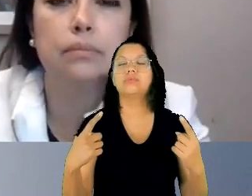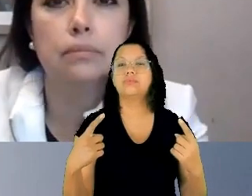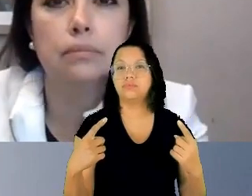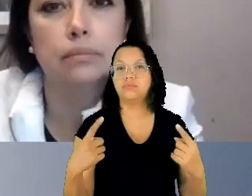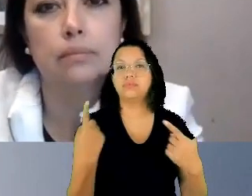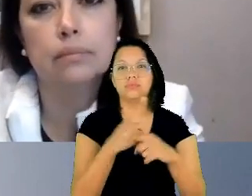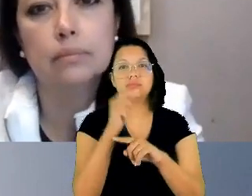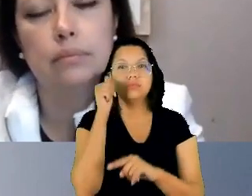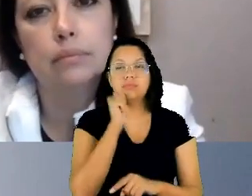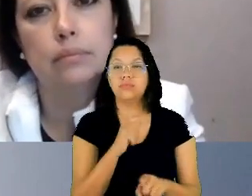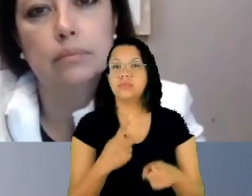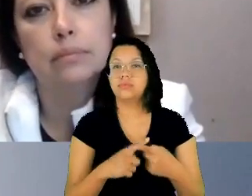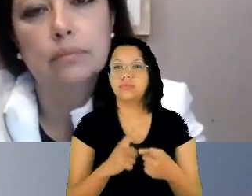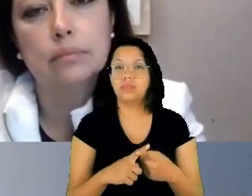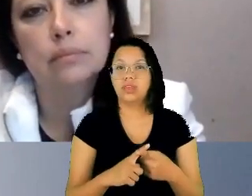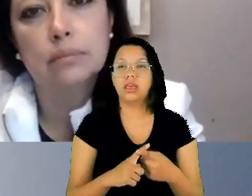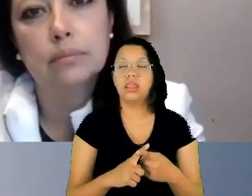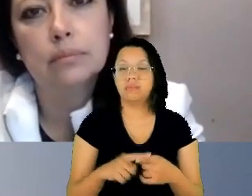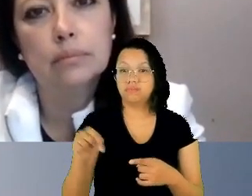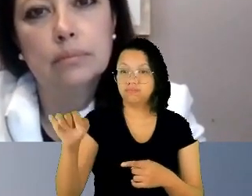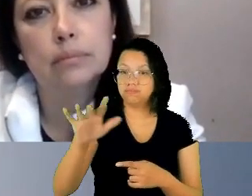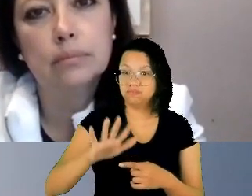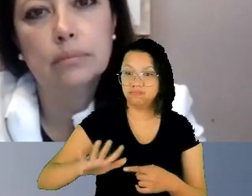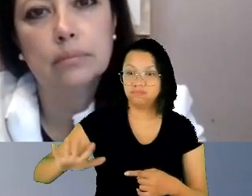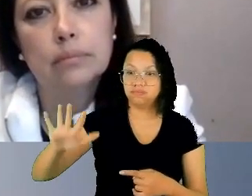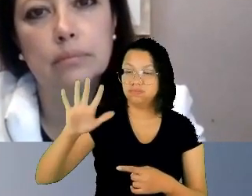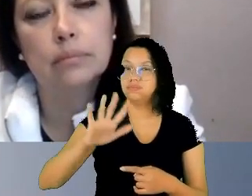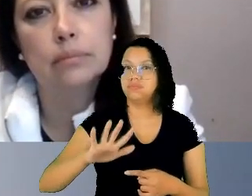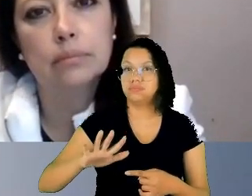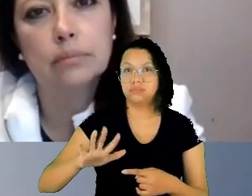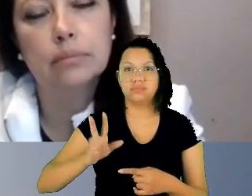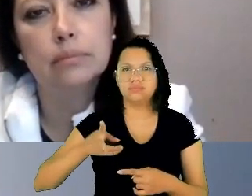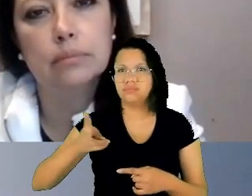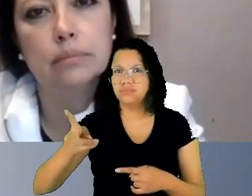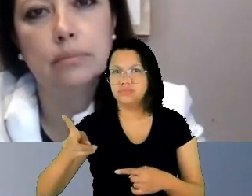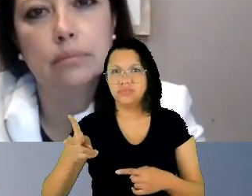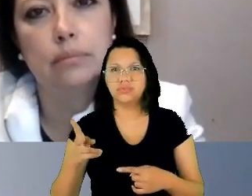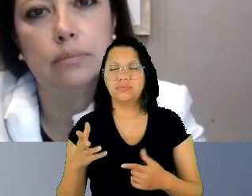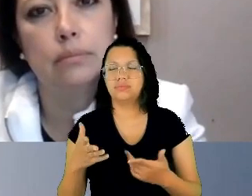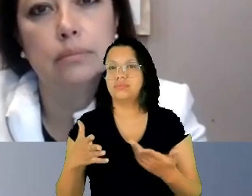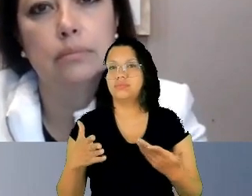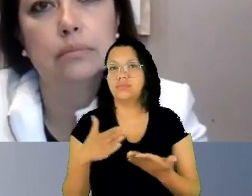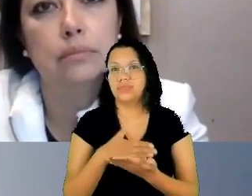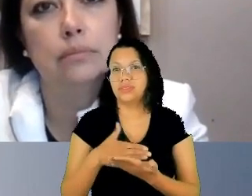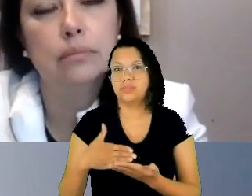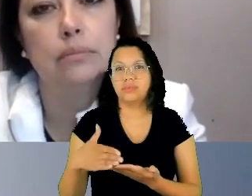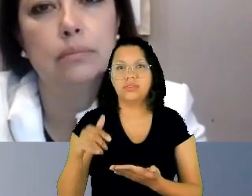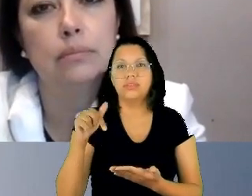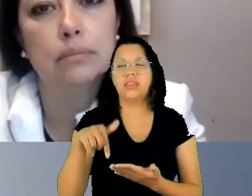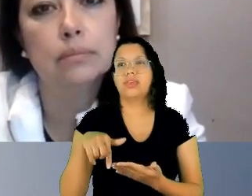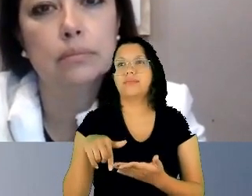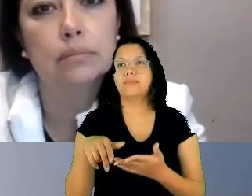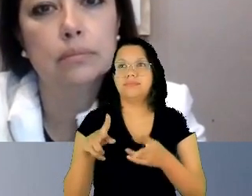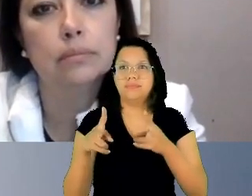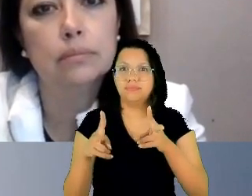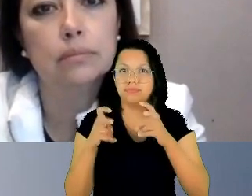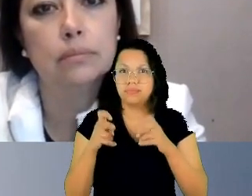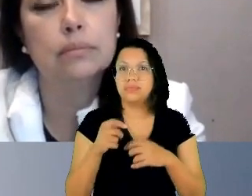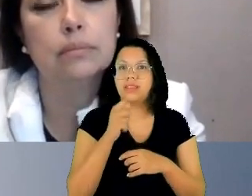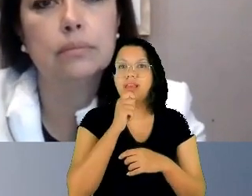violência contra a mulher e a partir dela é que nós vemos ainda relações assimétricas de poder,